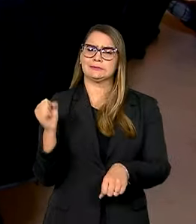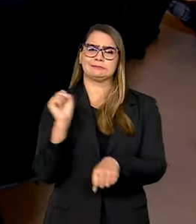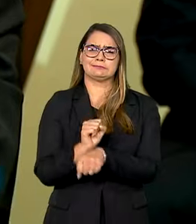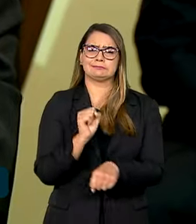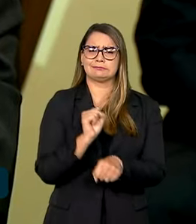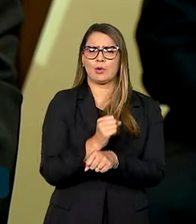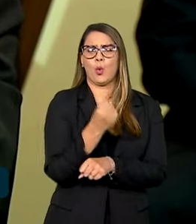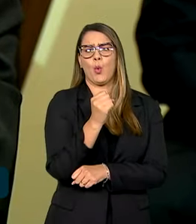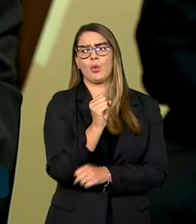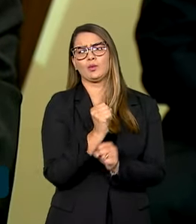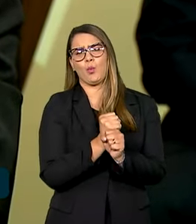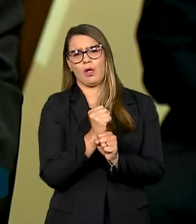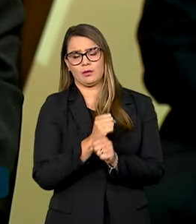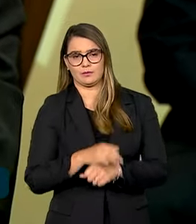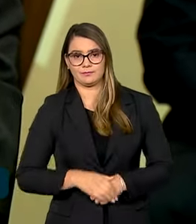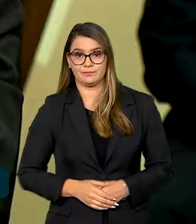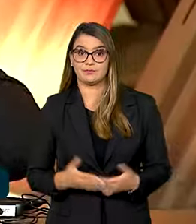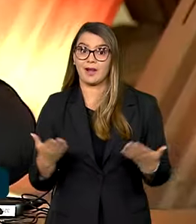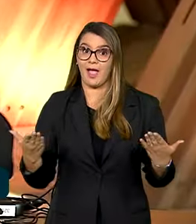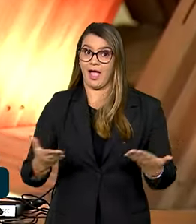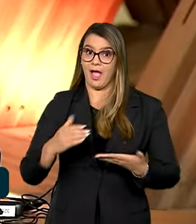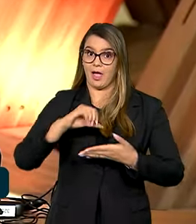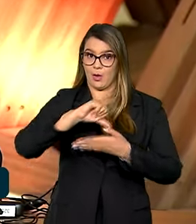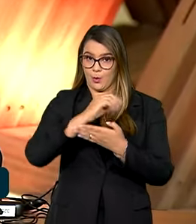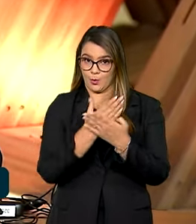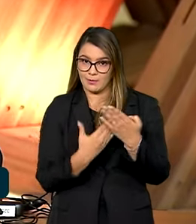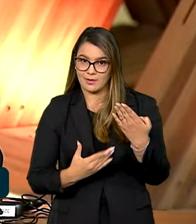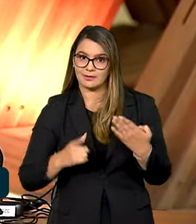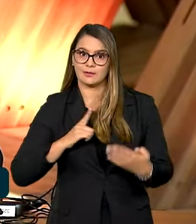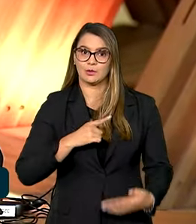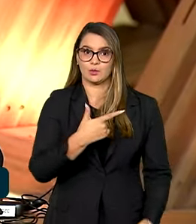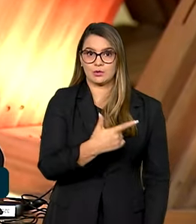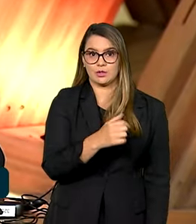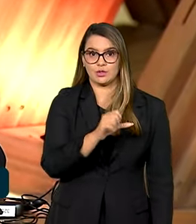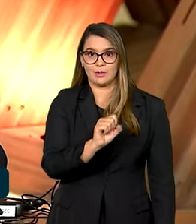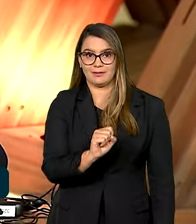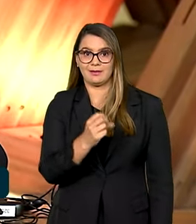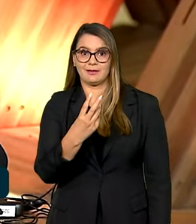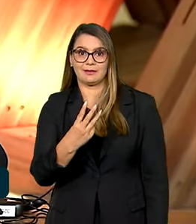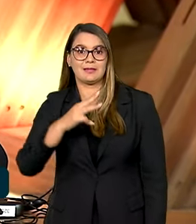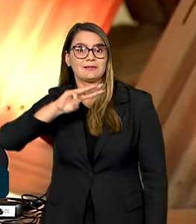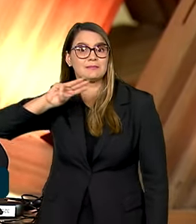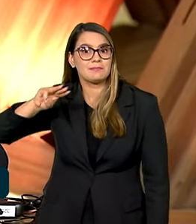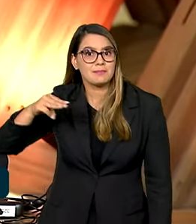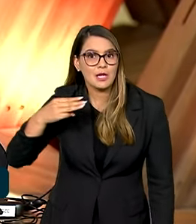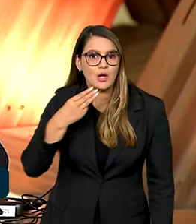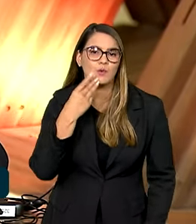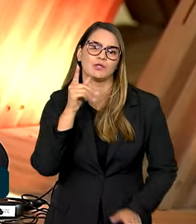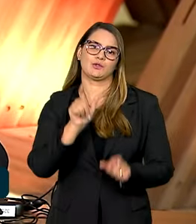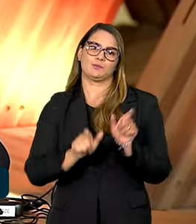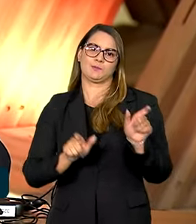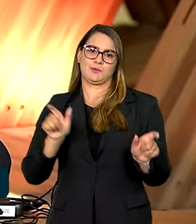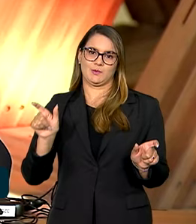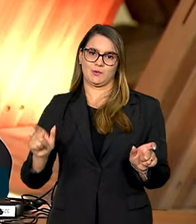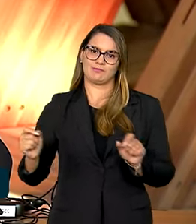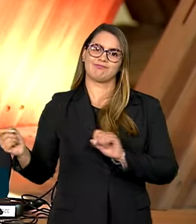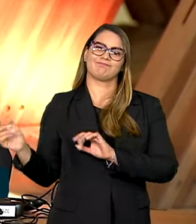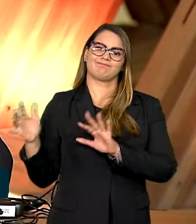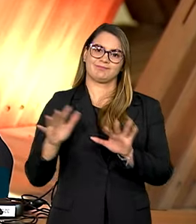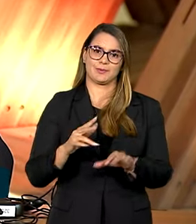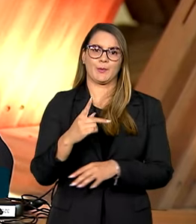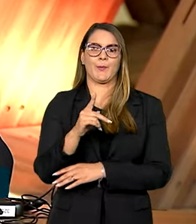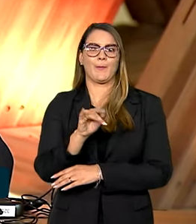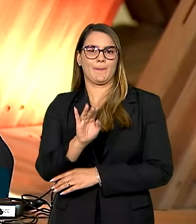oito anos. O Mercosul passará a contar agora com 283 milhões de pessoas e um PIB